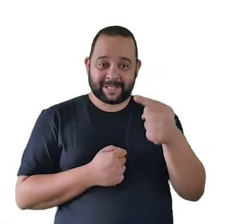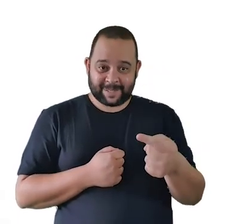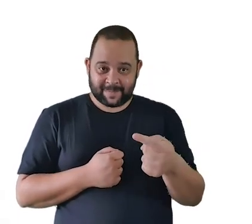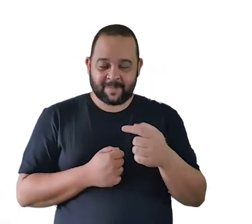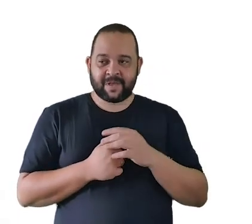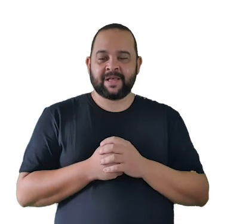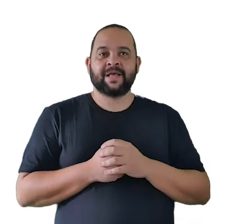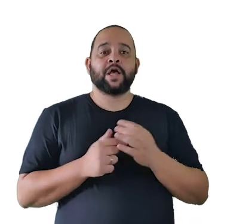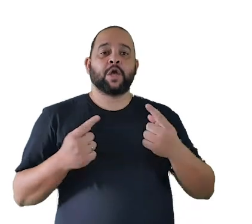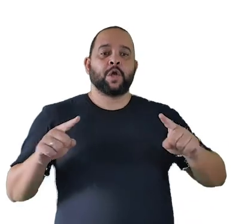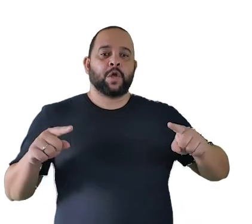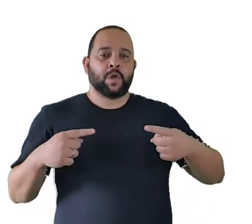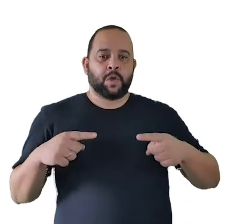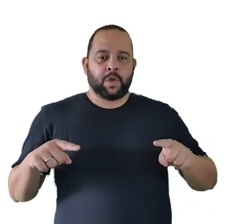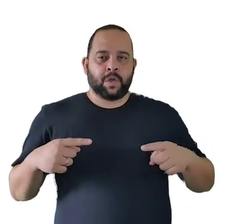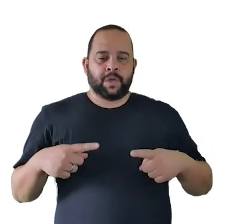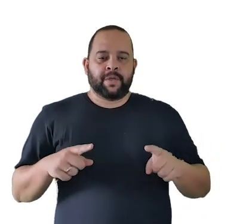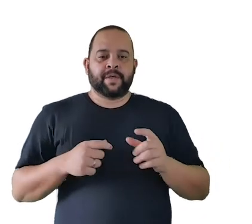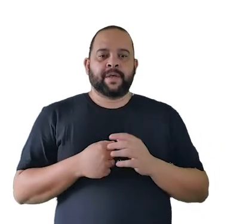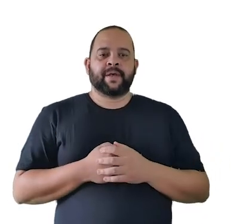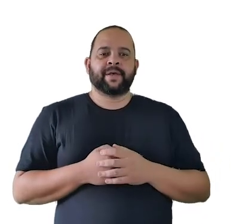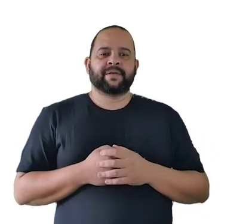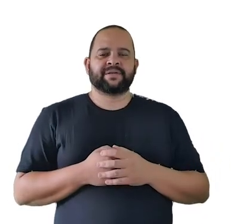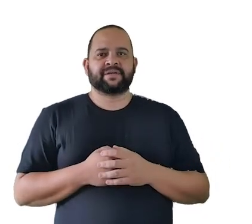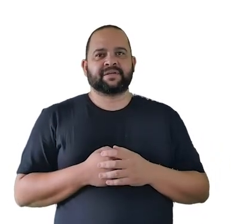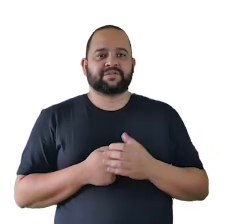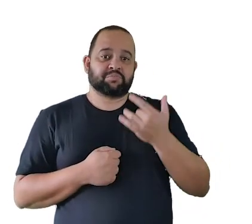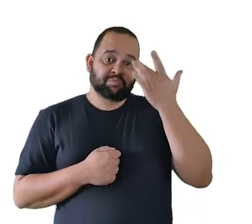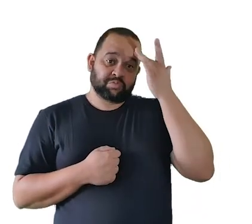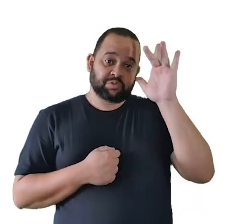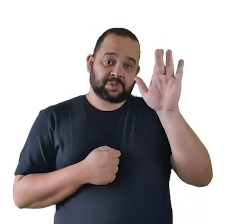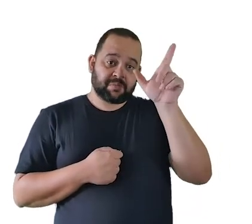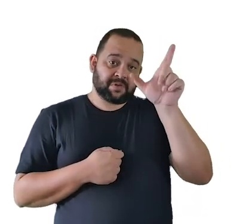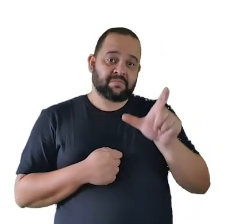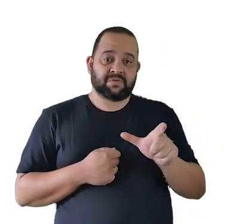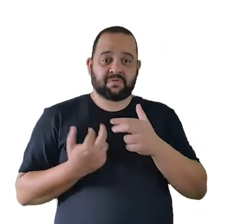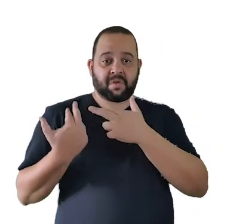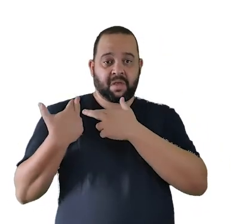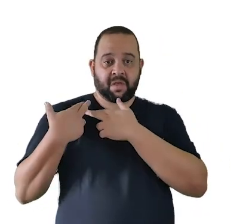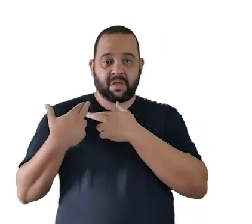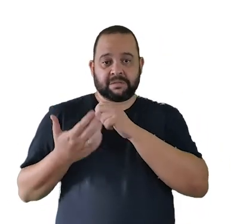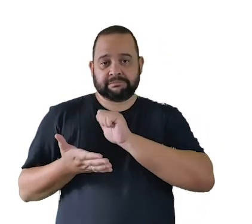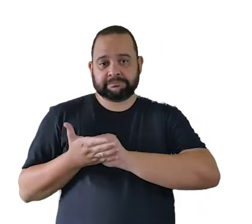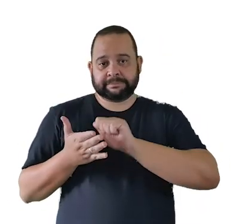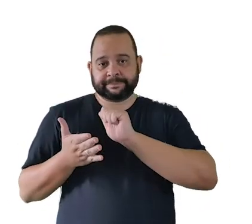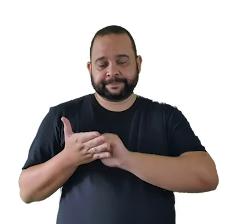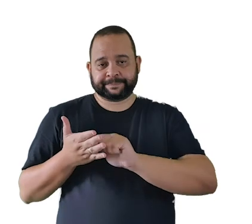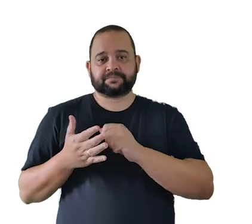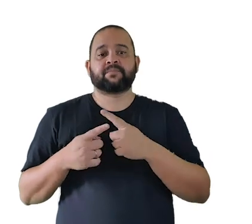uma música que não tem autoria mas é uma música tradicional